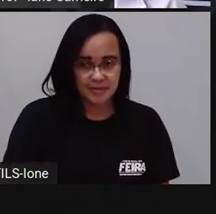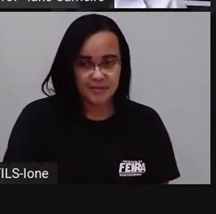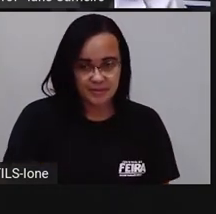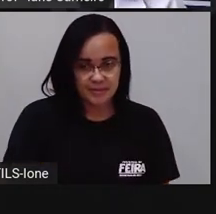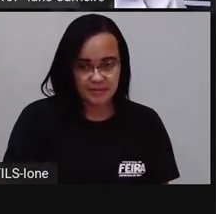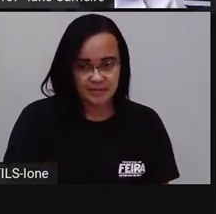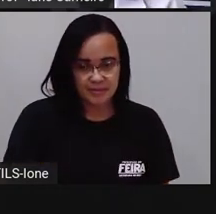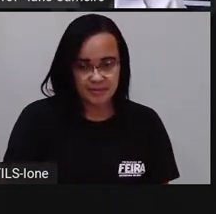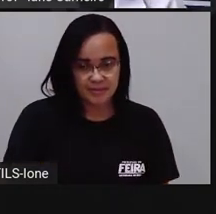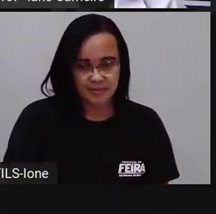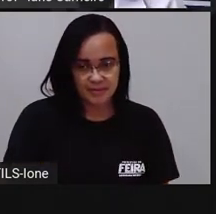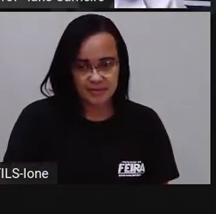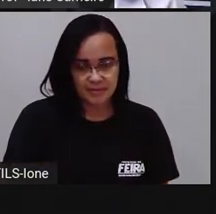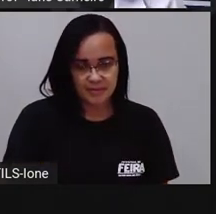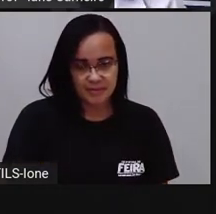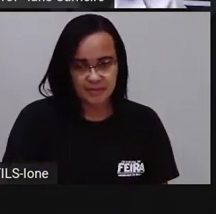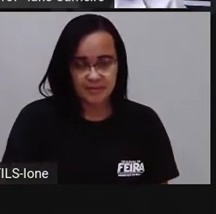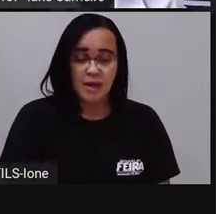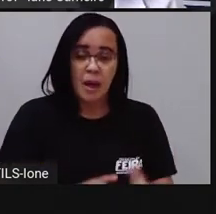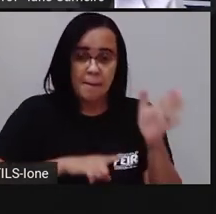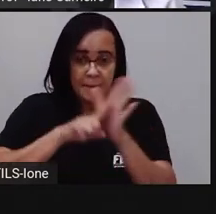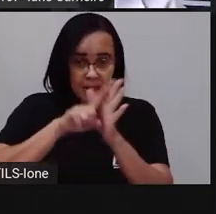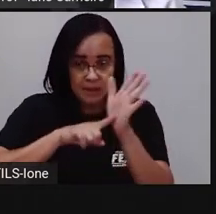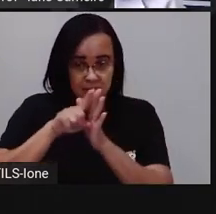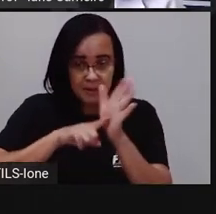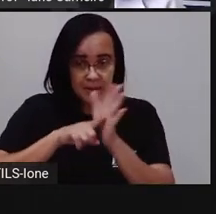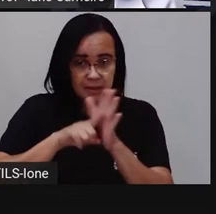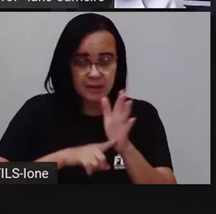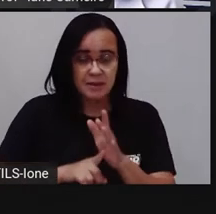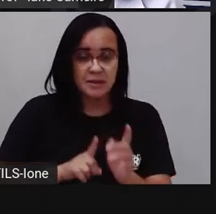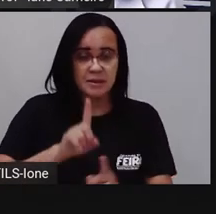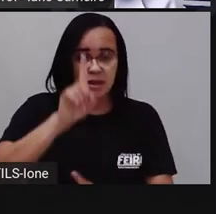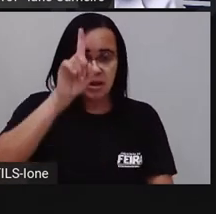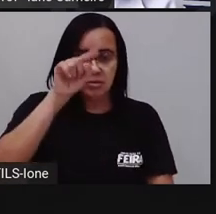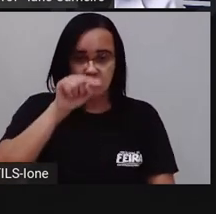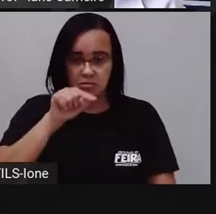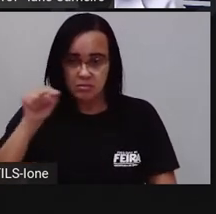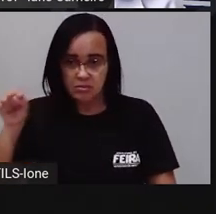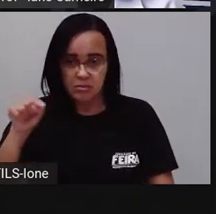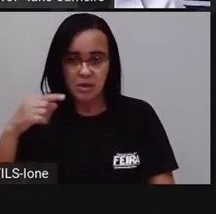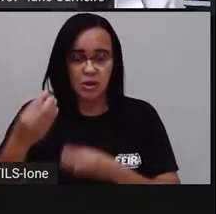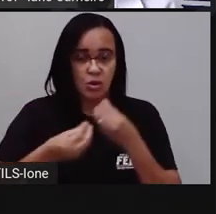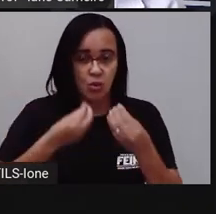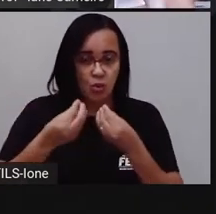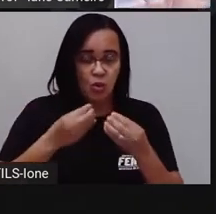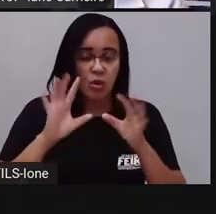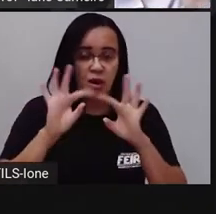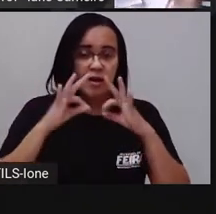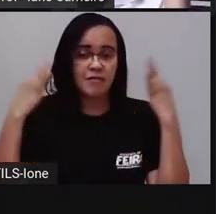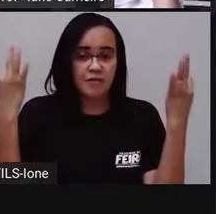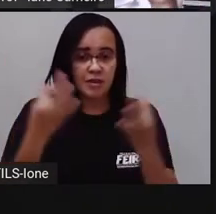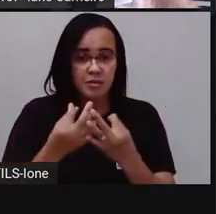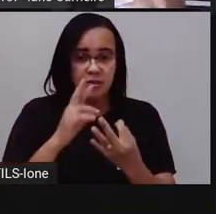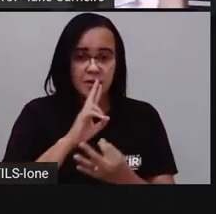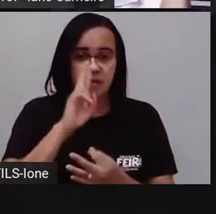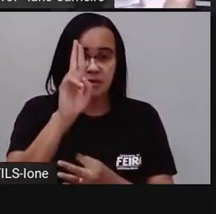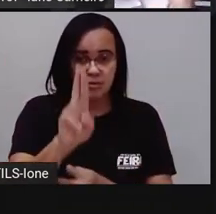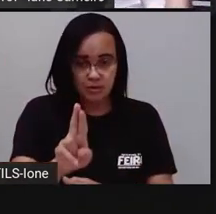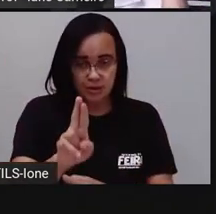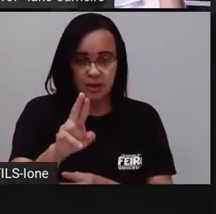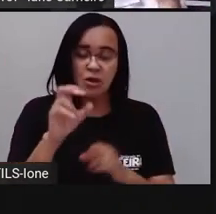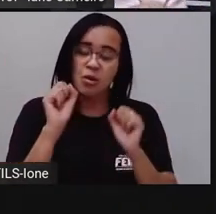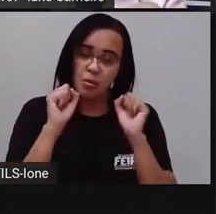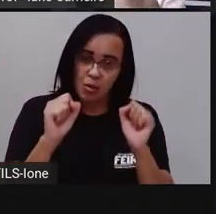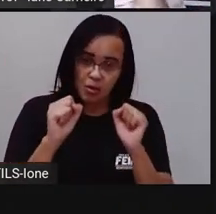gráfico de acordo com a sua pesquisa, com o que as pessoas da sua família aí responderam, tá bom? Esse gráfico que a Pró tá fazendo é com as